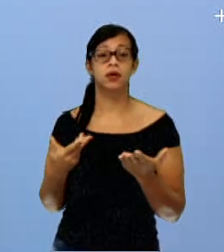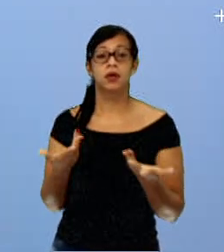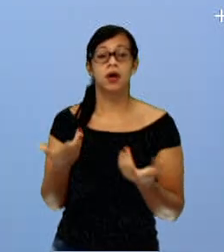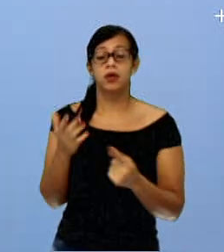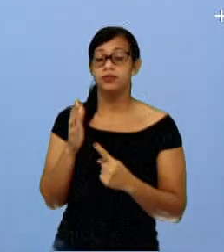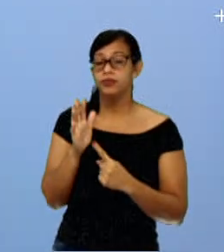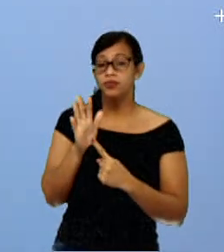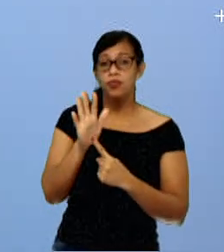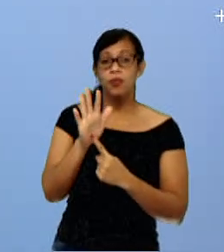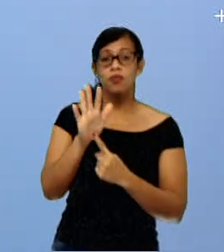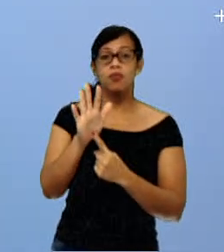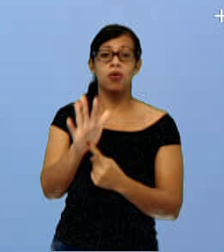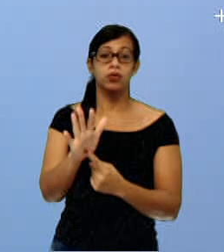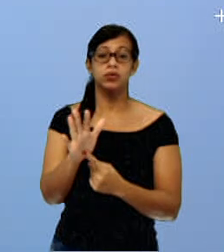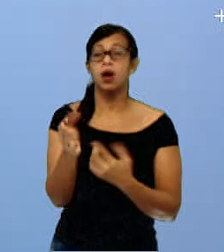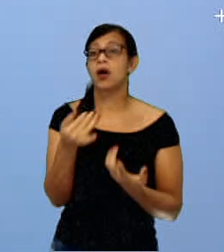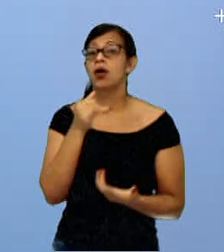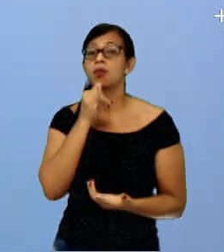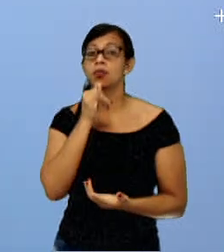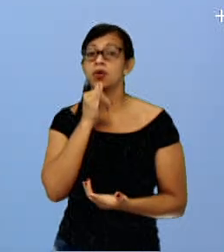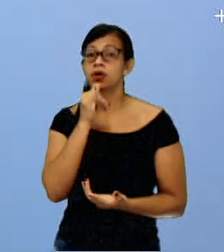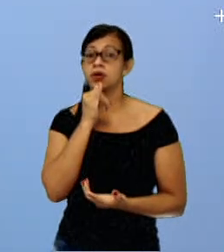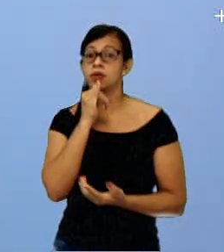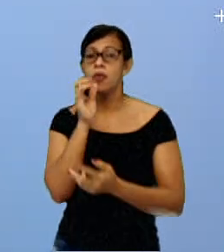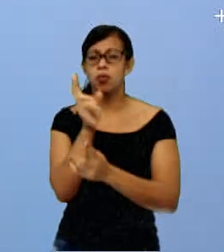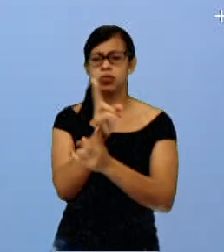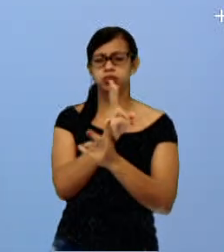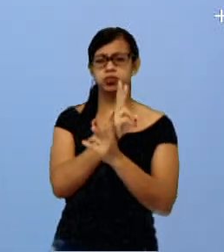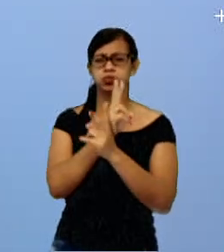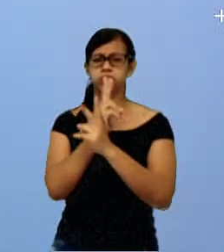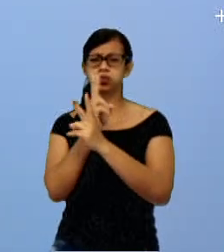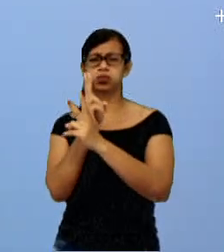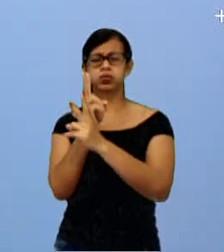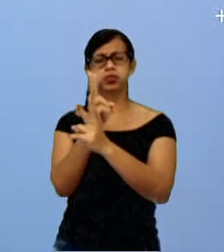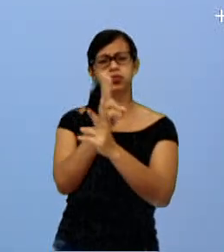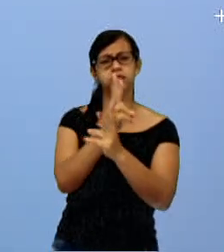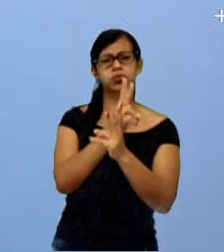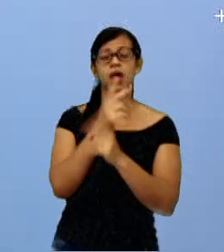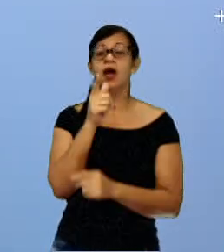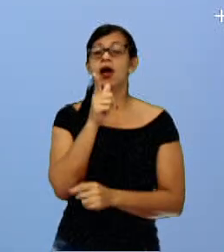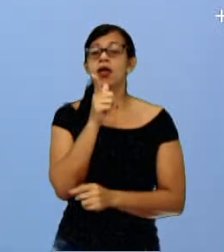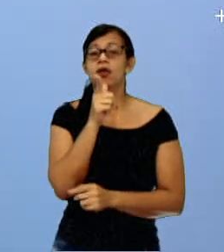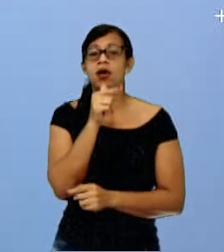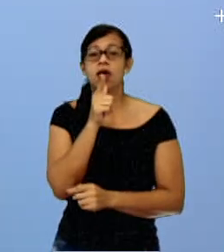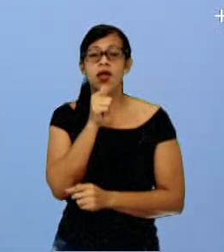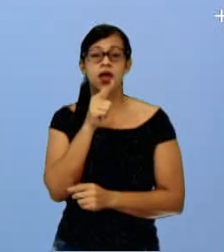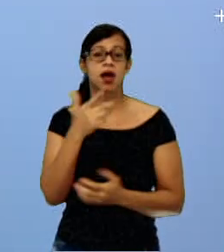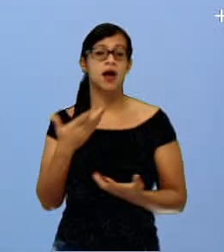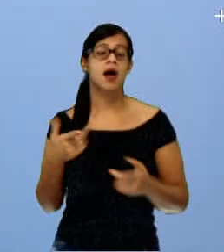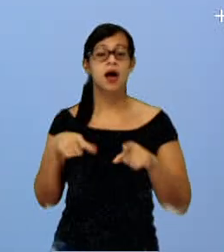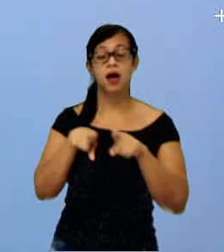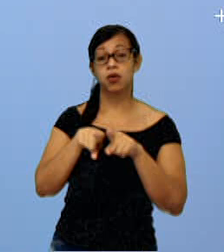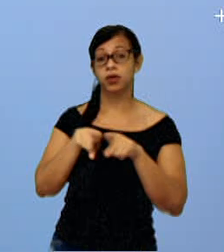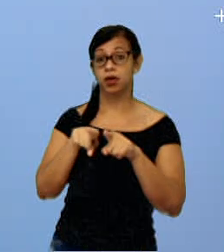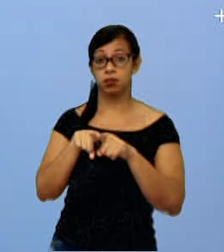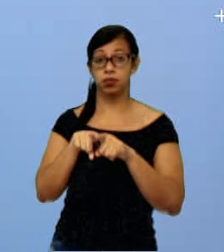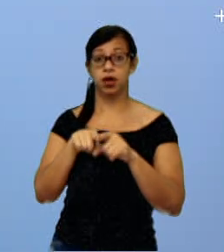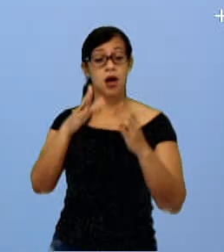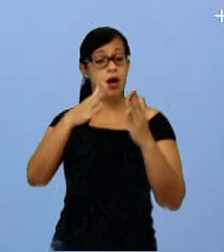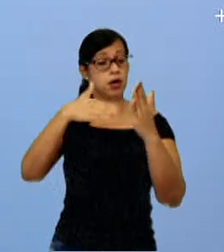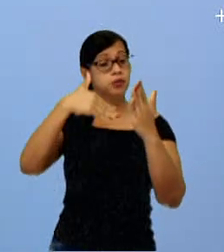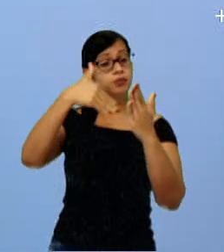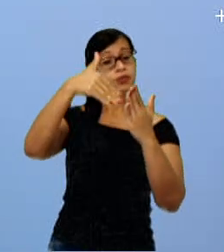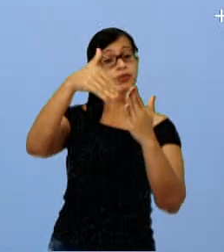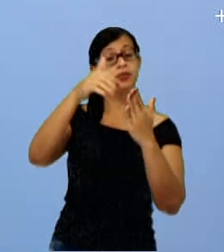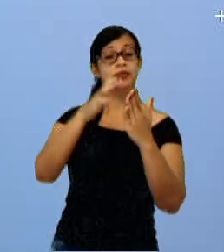dar do movimento da água, ou do vento, né. Então, se você vai perceber muito, né, pinturas de plantas, de flores,